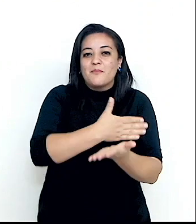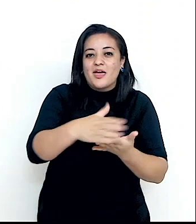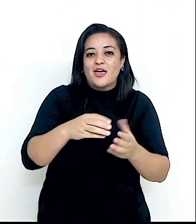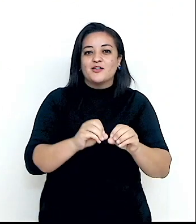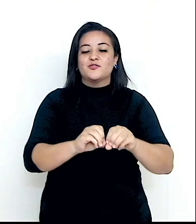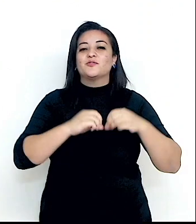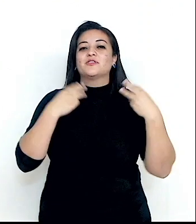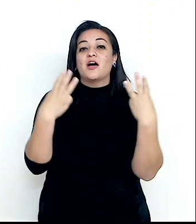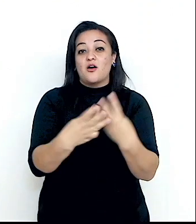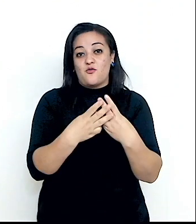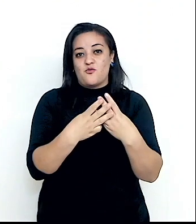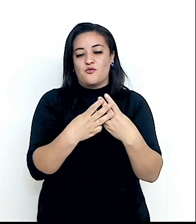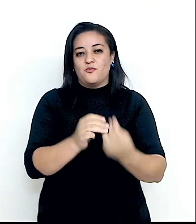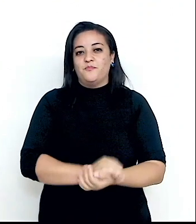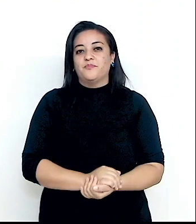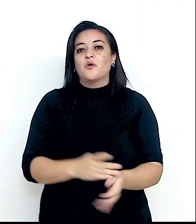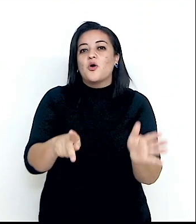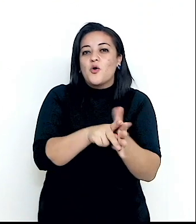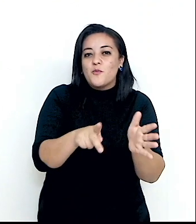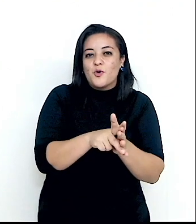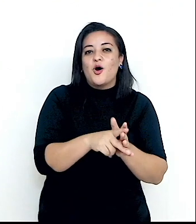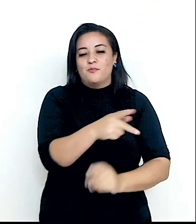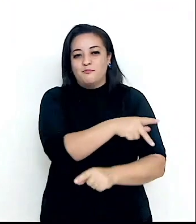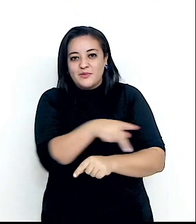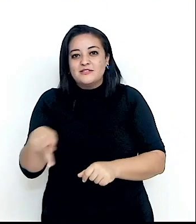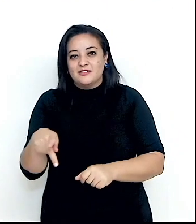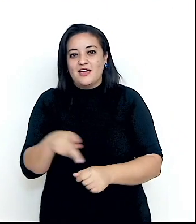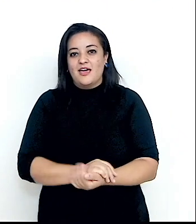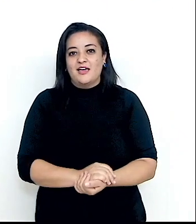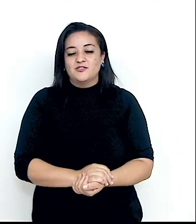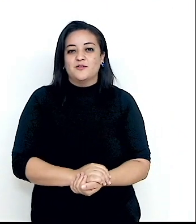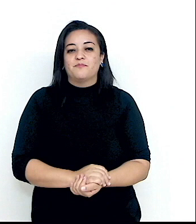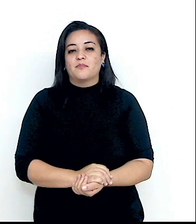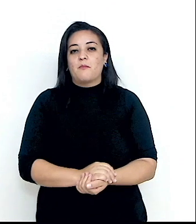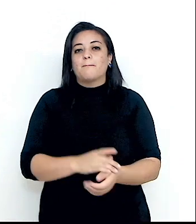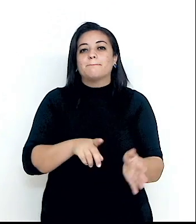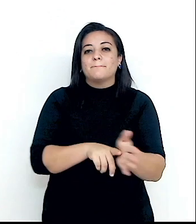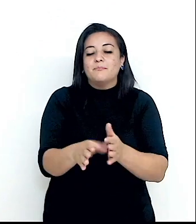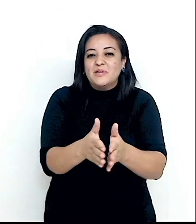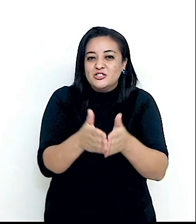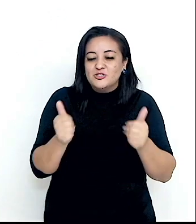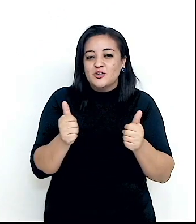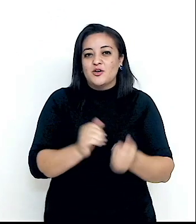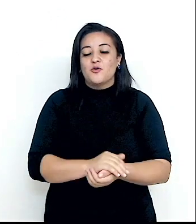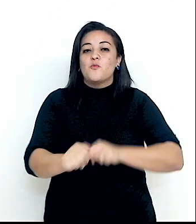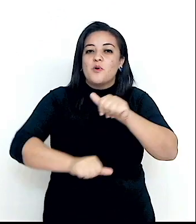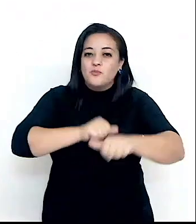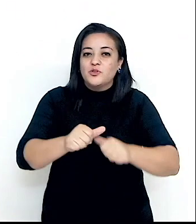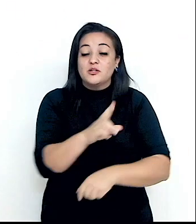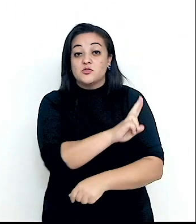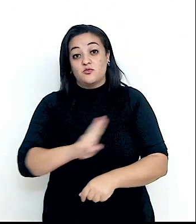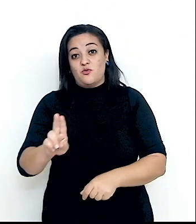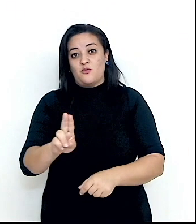Unidas. O próprio Roosevelt, que está à esquerda, propôs uma mudança do